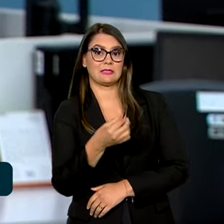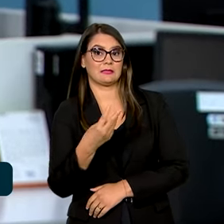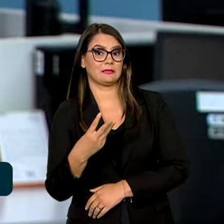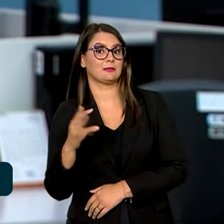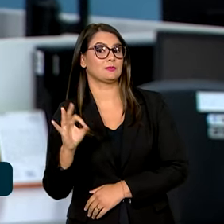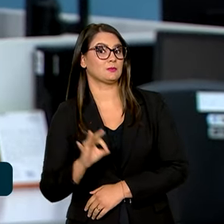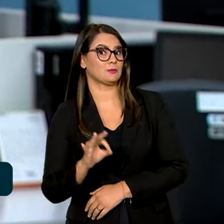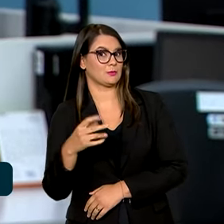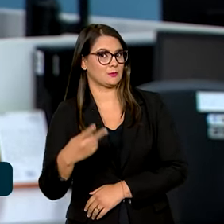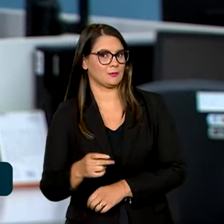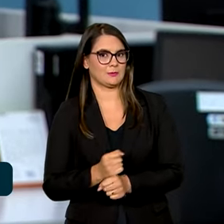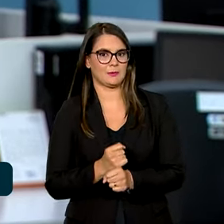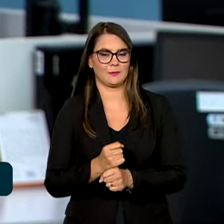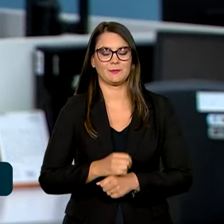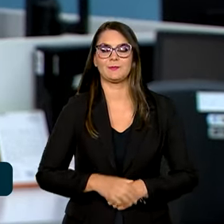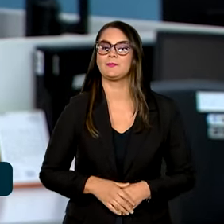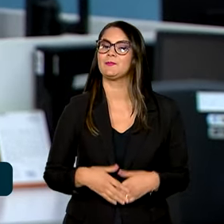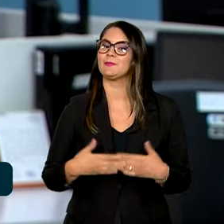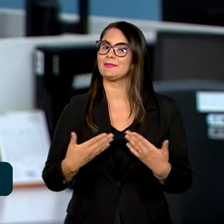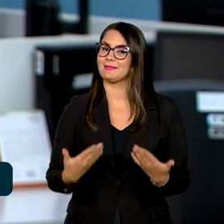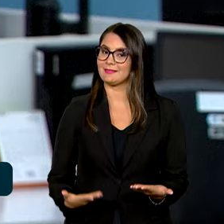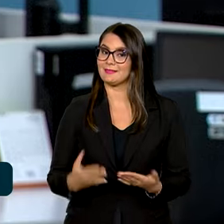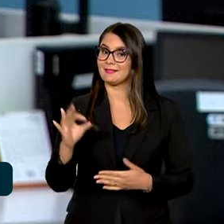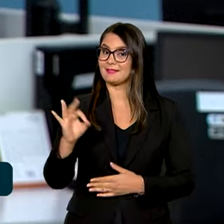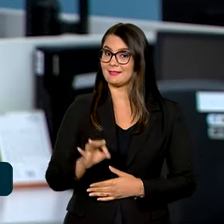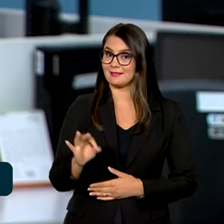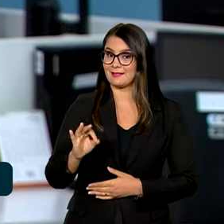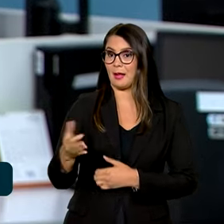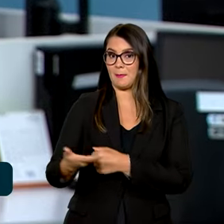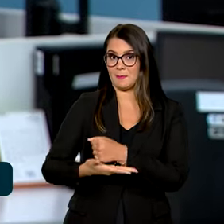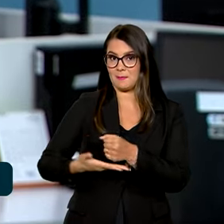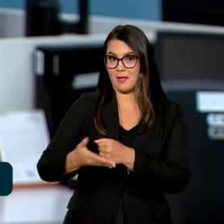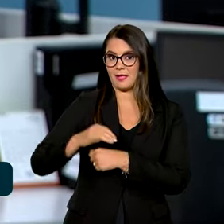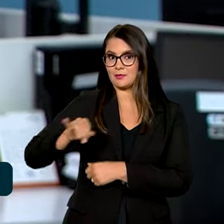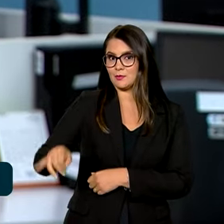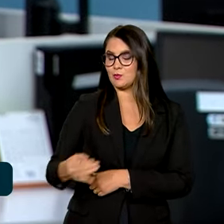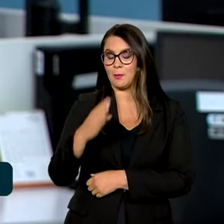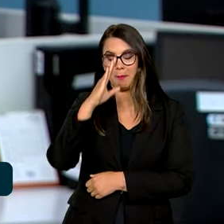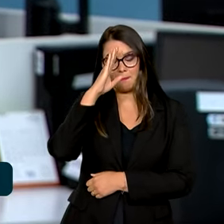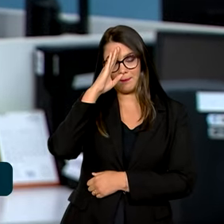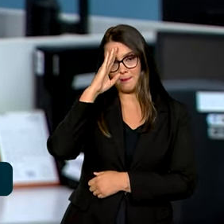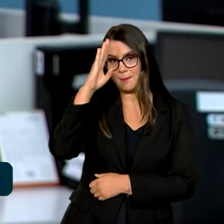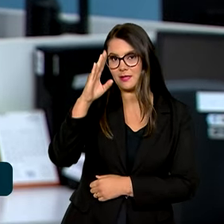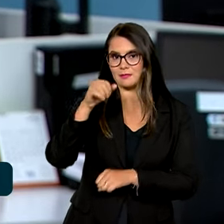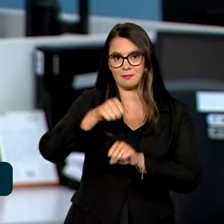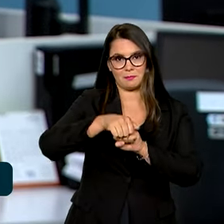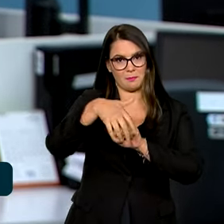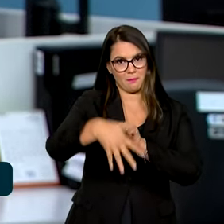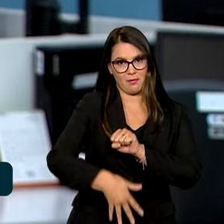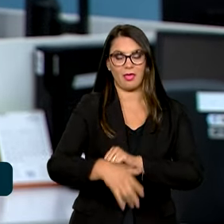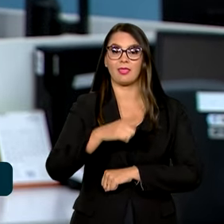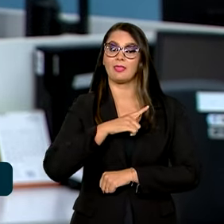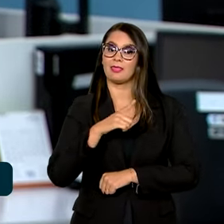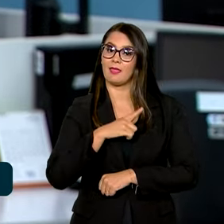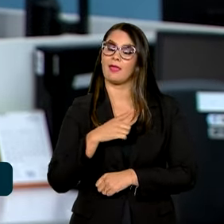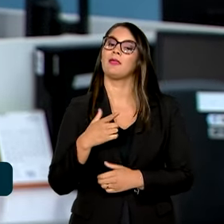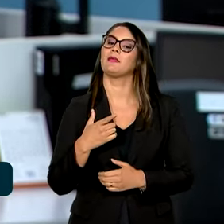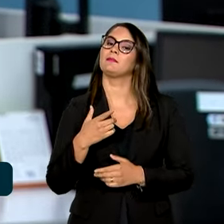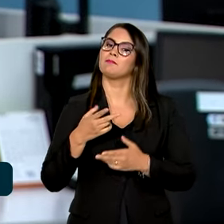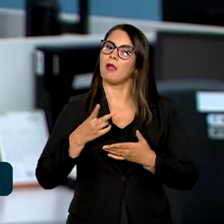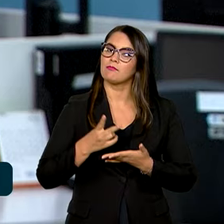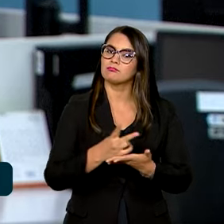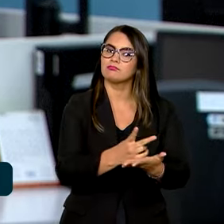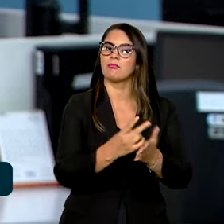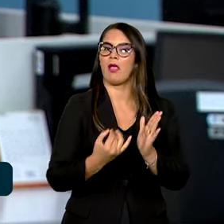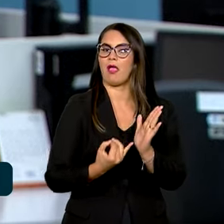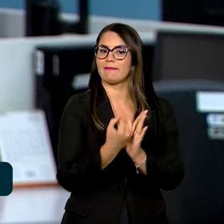% pra este ano. Então, essa taxa básica de juros é o principal instrumento que o Banco Central tem justamente pra manter a